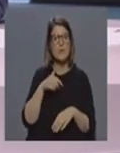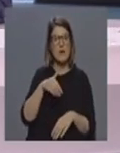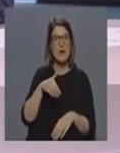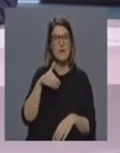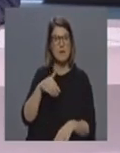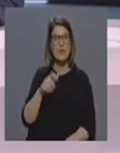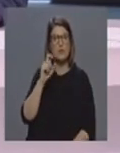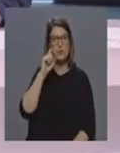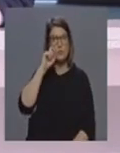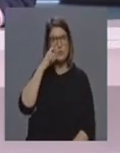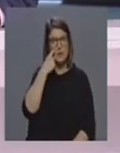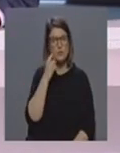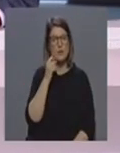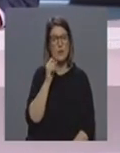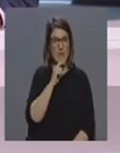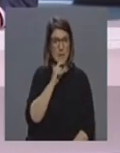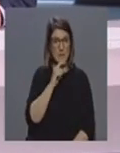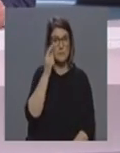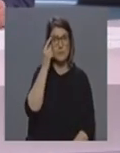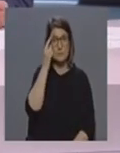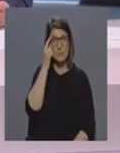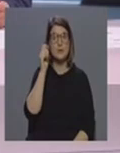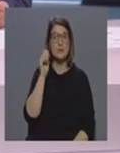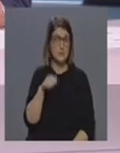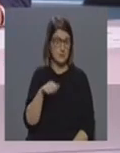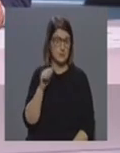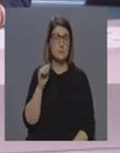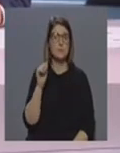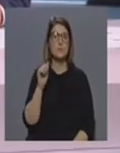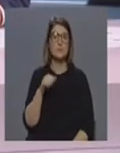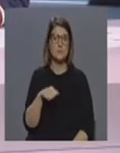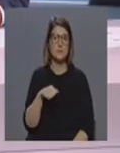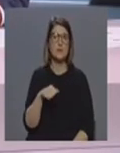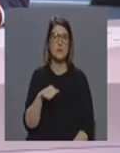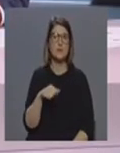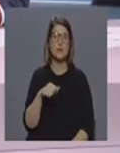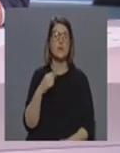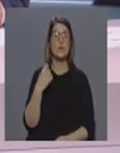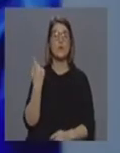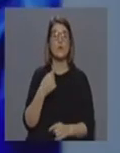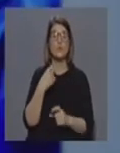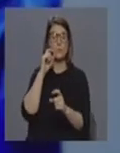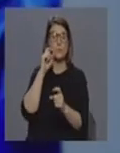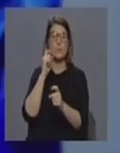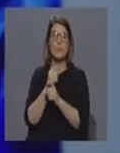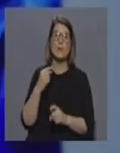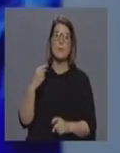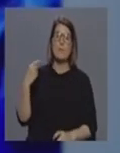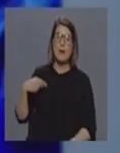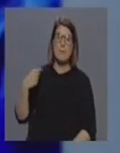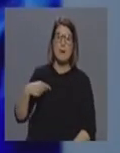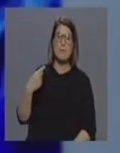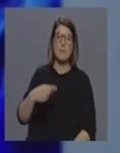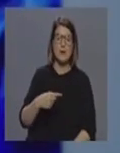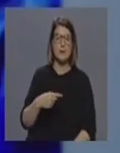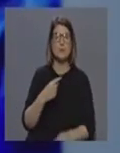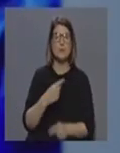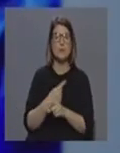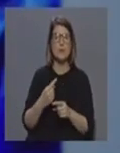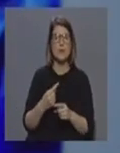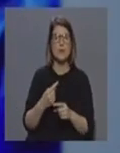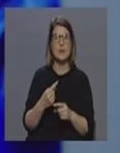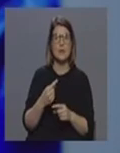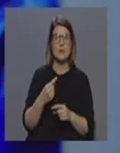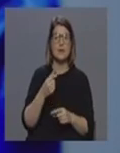casos suspeitos? Sim, é natural. Ao fim e ao cabo, nós, precisamente, a vigilância que estamos a fazer diária é precisamente no sentido de despistarmos o mais